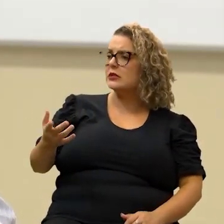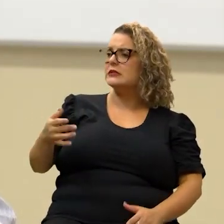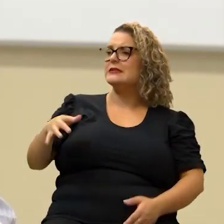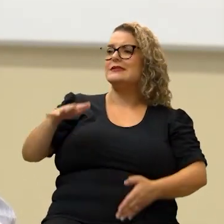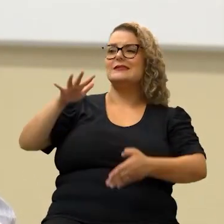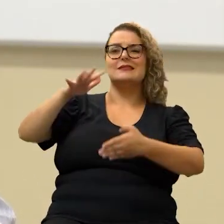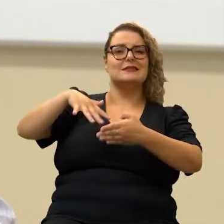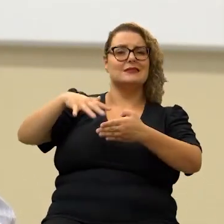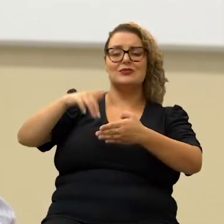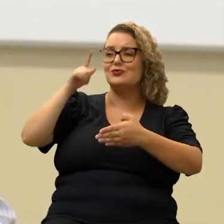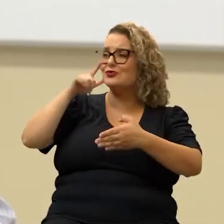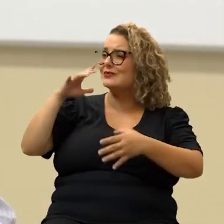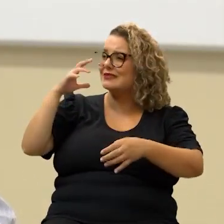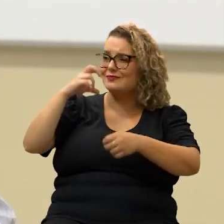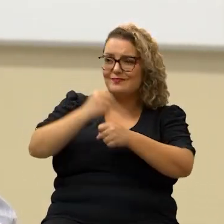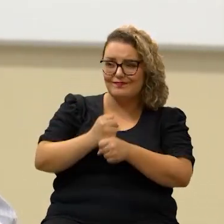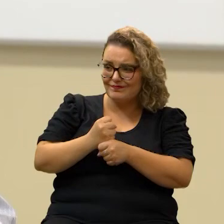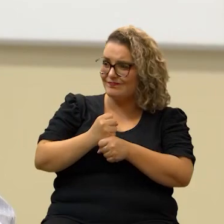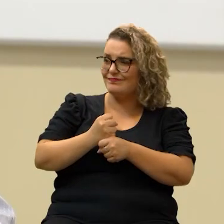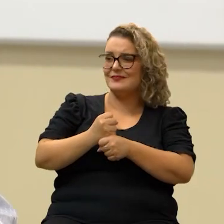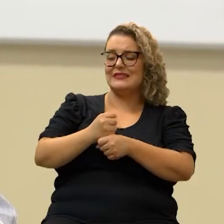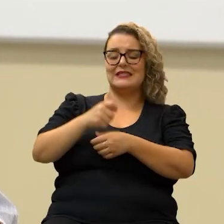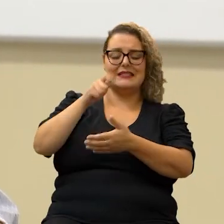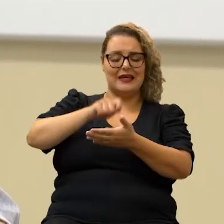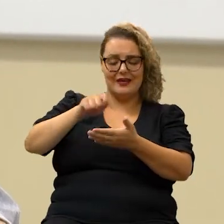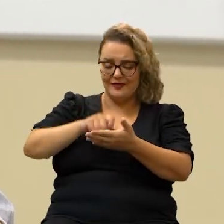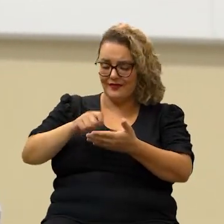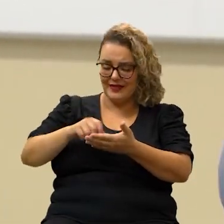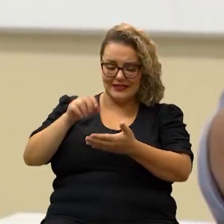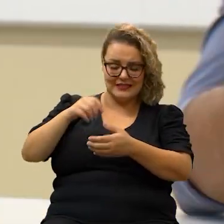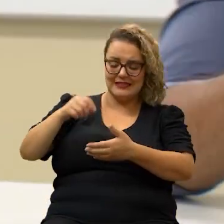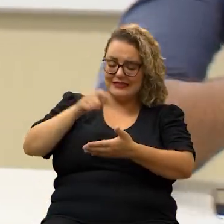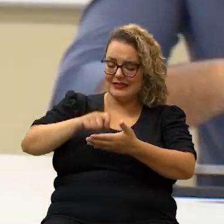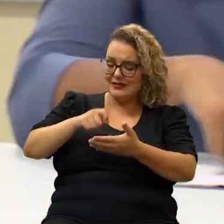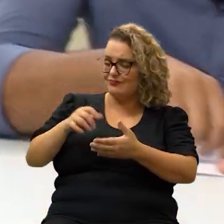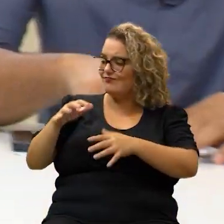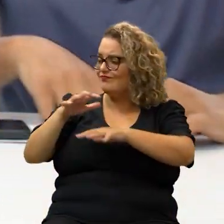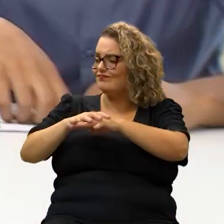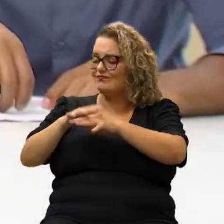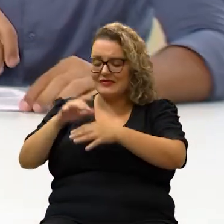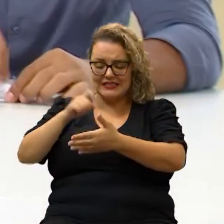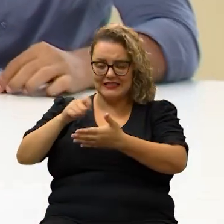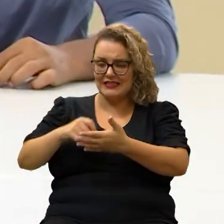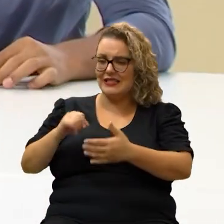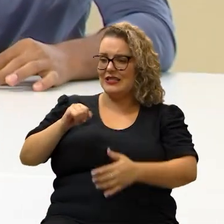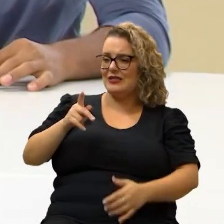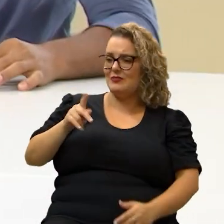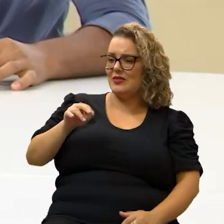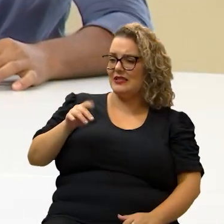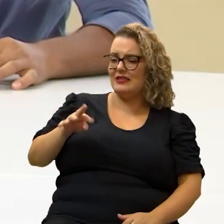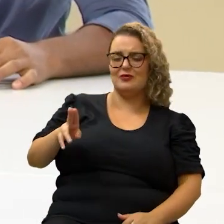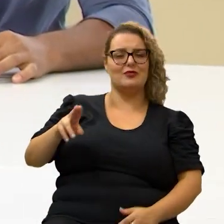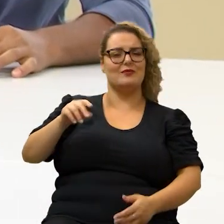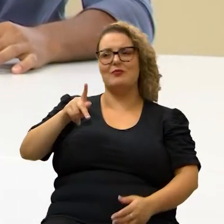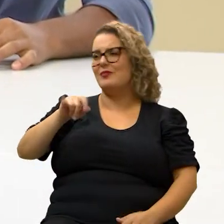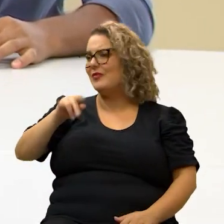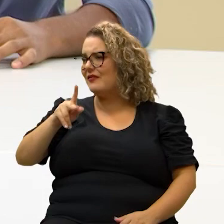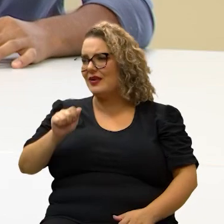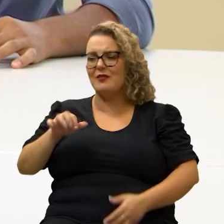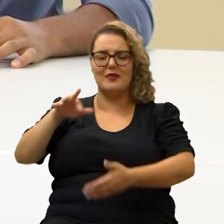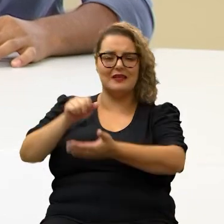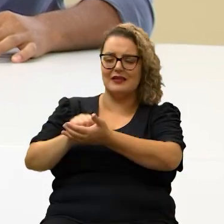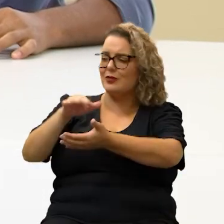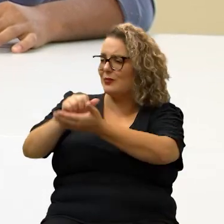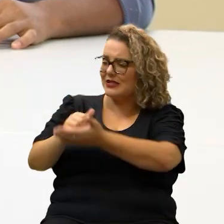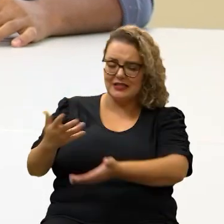da conta não fechar você sentou fez as contas colocou no papel IPTU IPVA matrícula